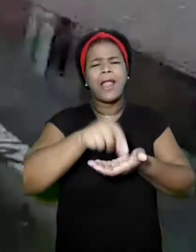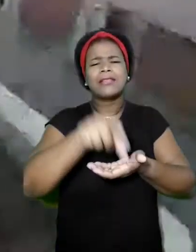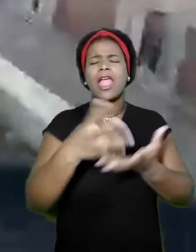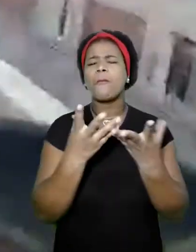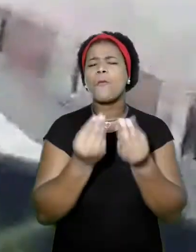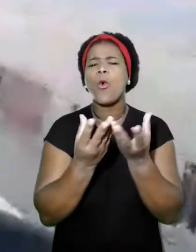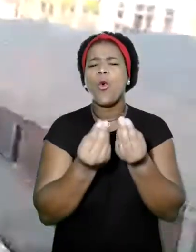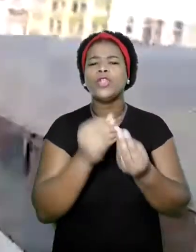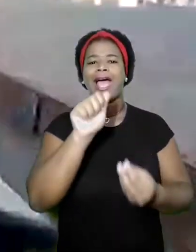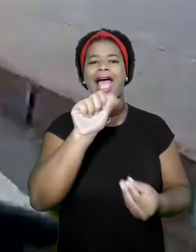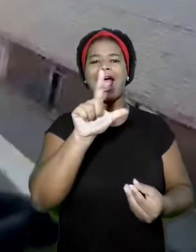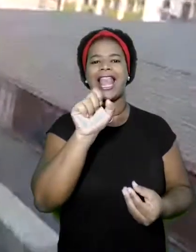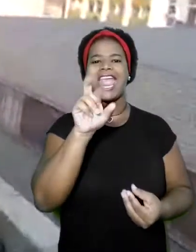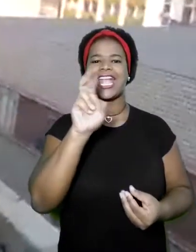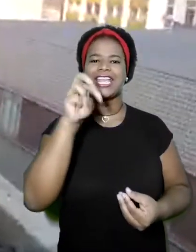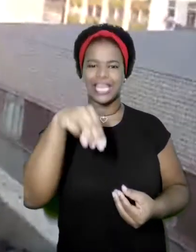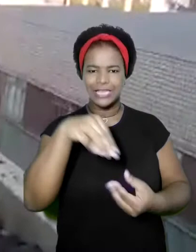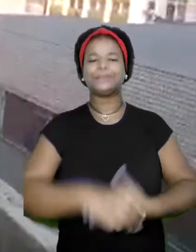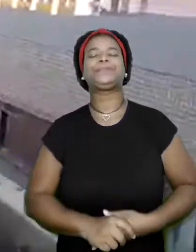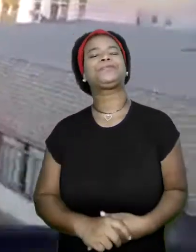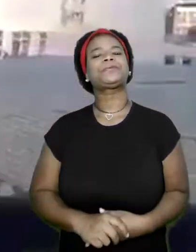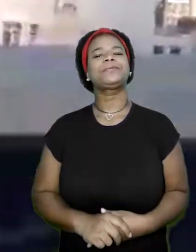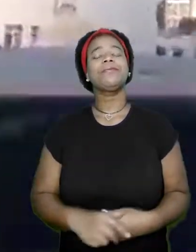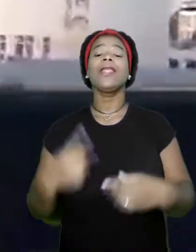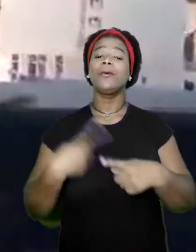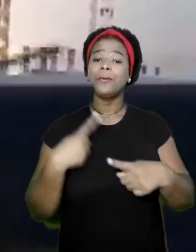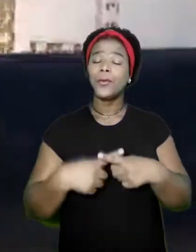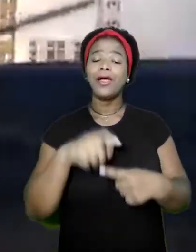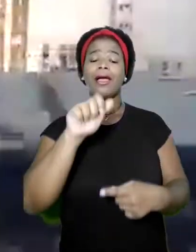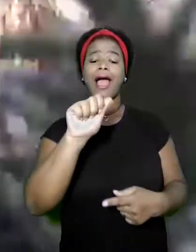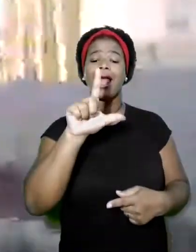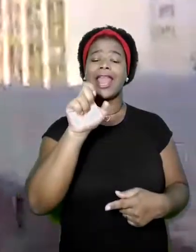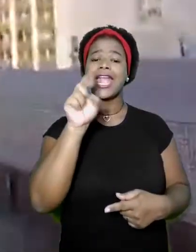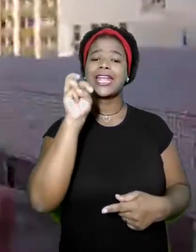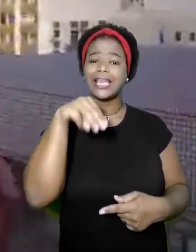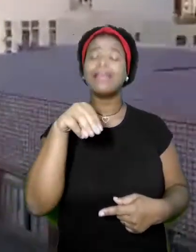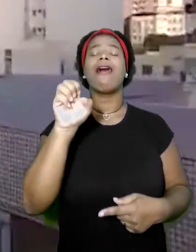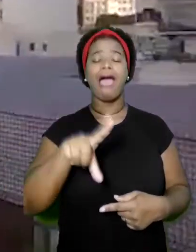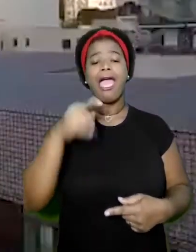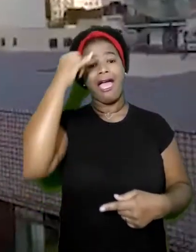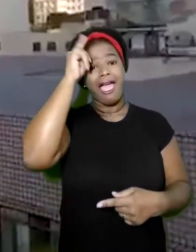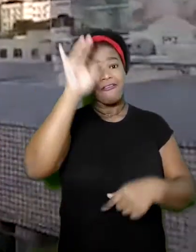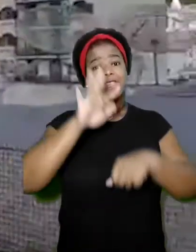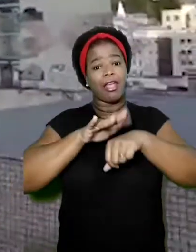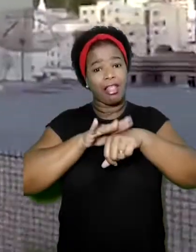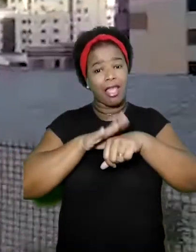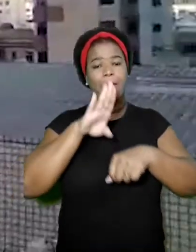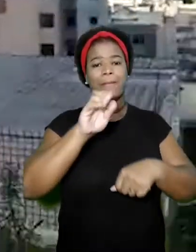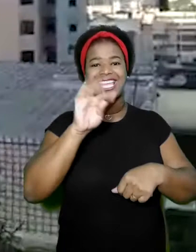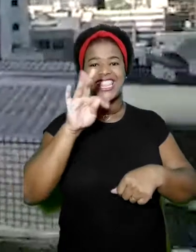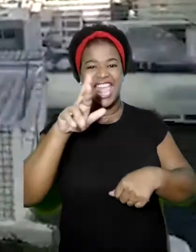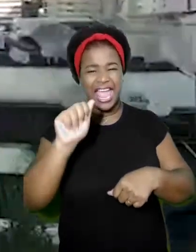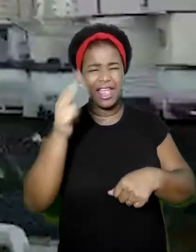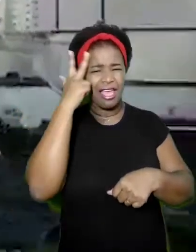muito, muito alecrim Porque o alecrim é um antibactericida